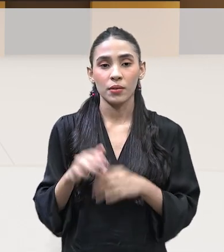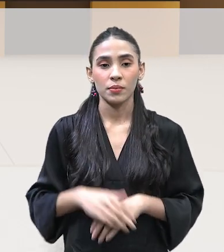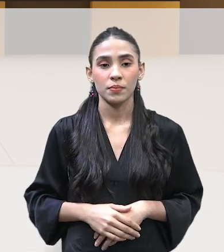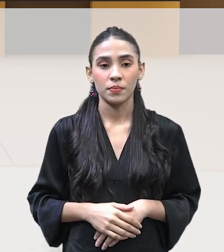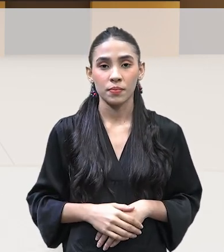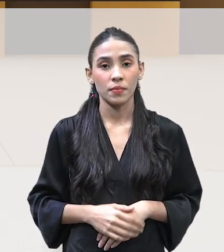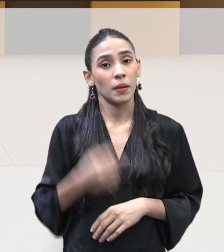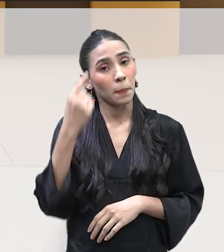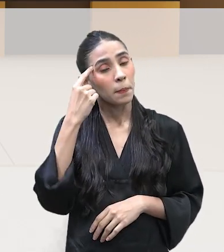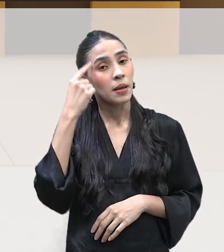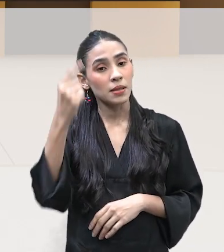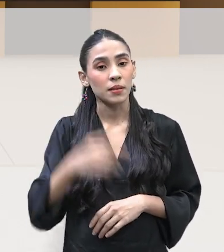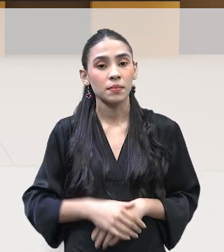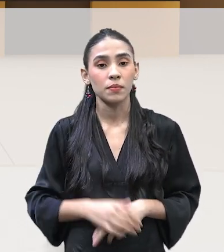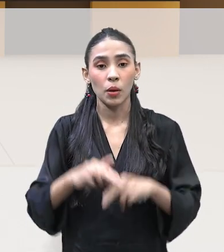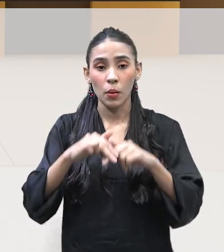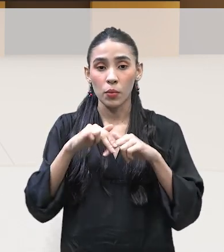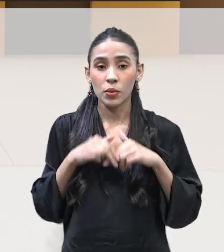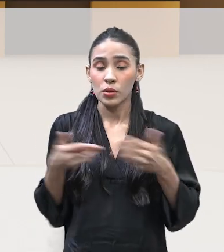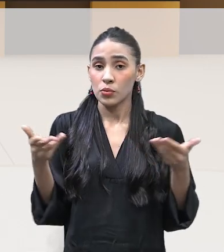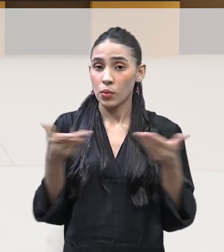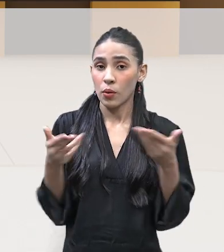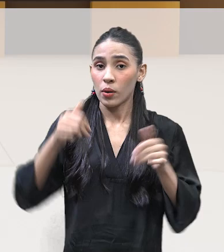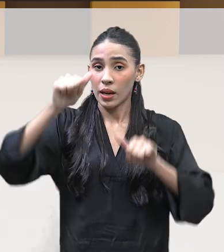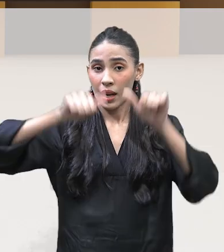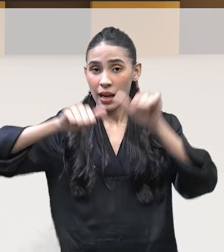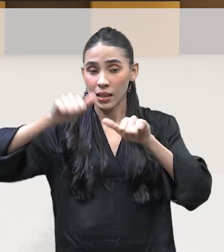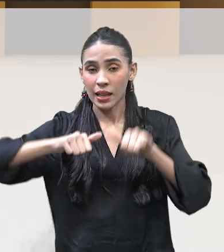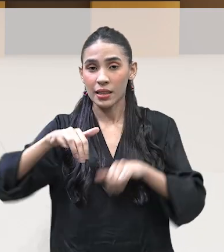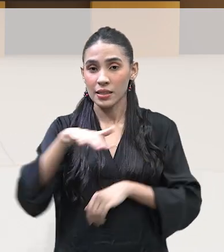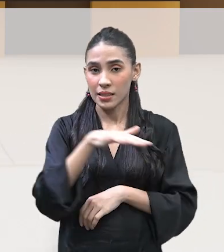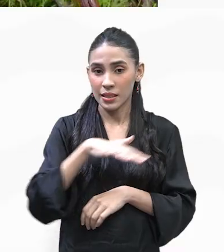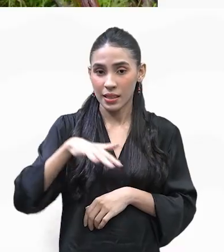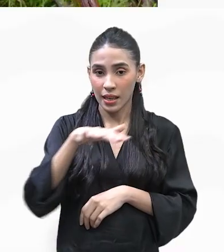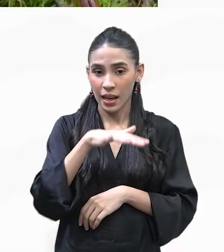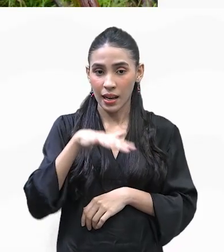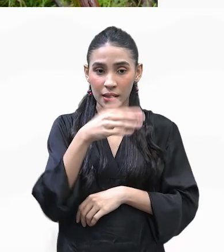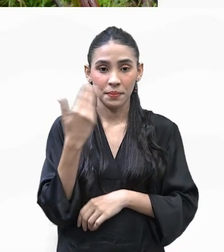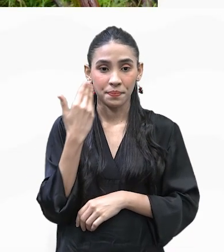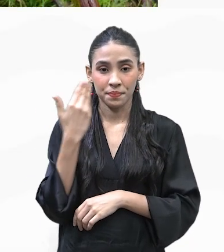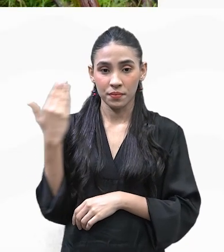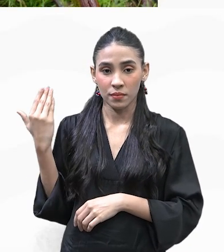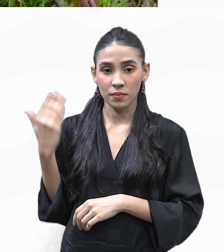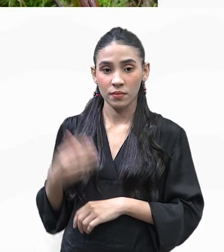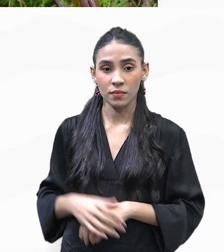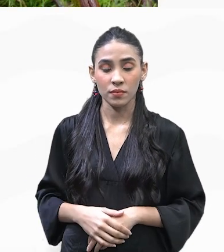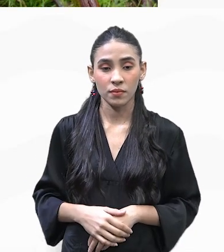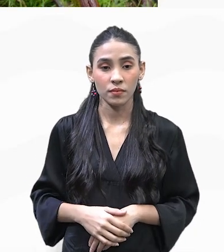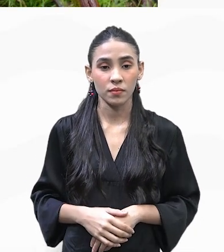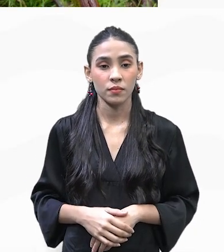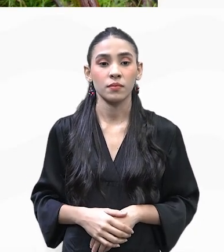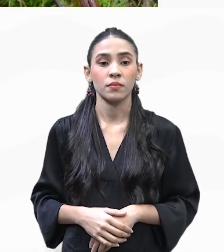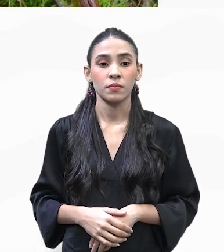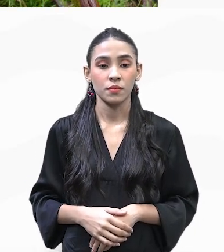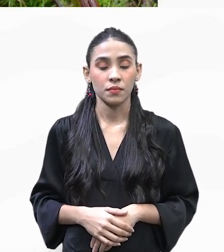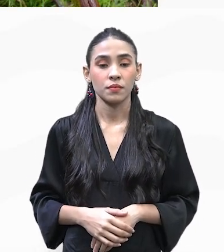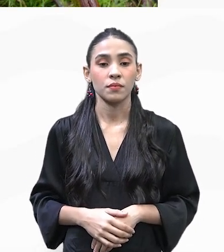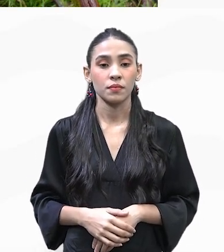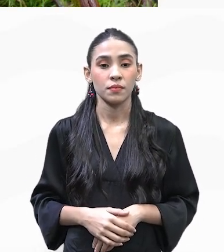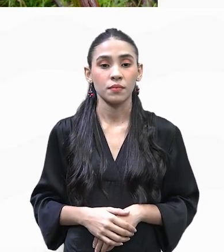isso. É algo para a gente pensar e desenvolver. Exatamente. Por isso que nós vamos fazer agora análise de mercado e tendências. Vamos lá? Vamos lá. Então, análise de mercado e